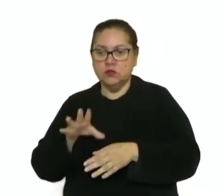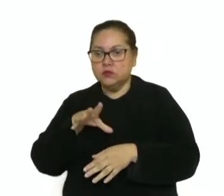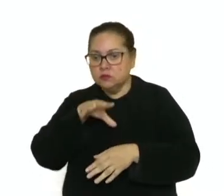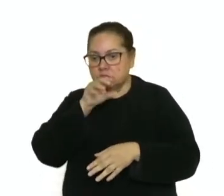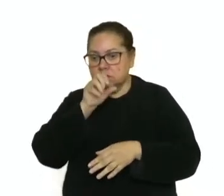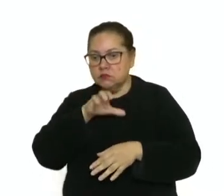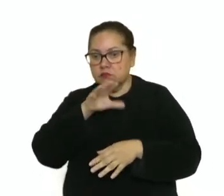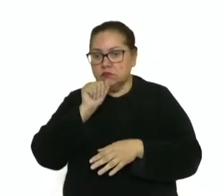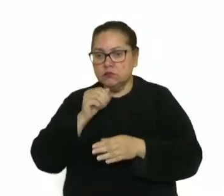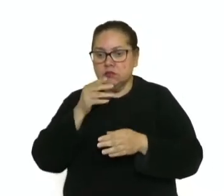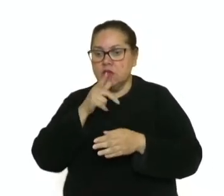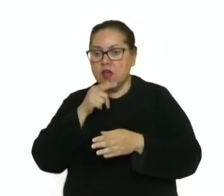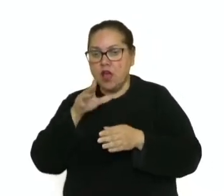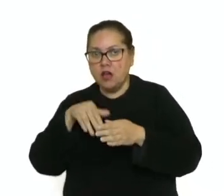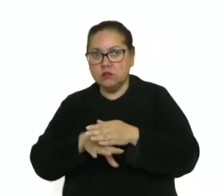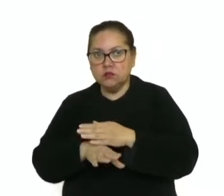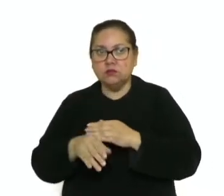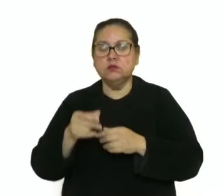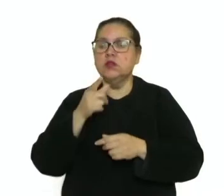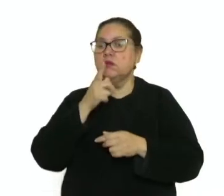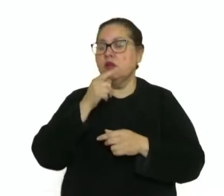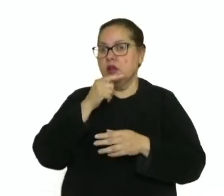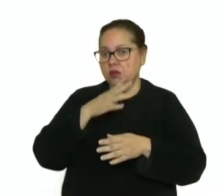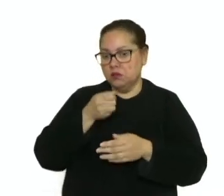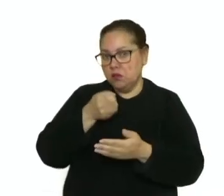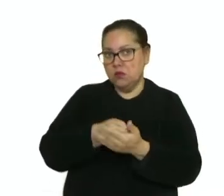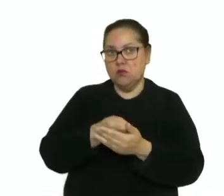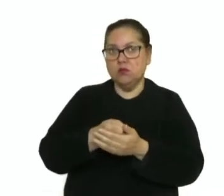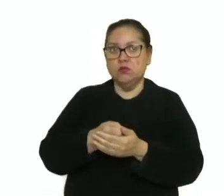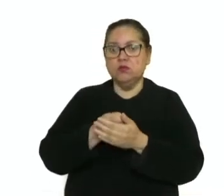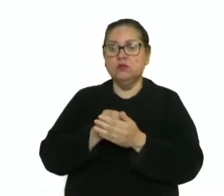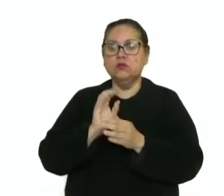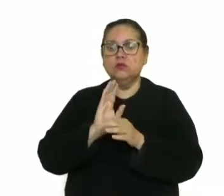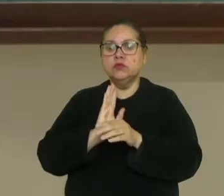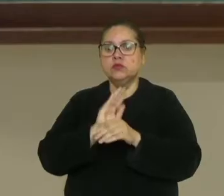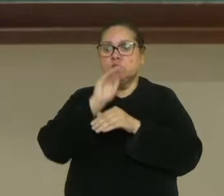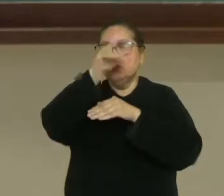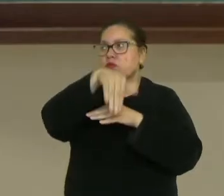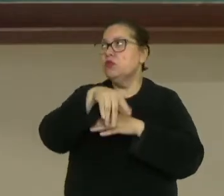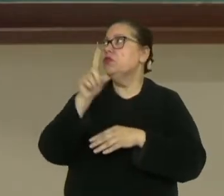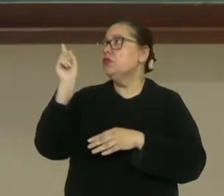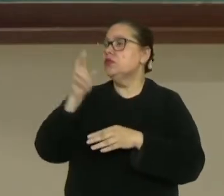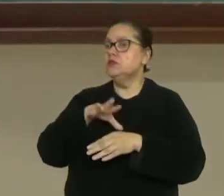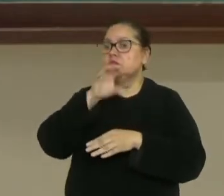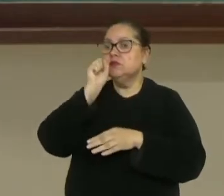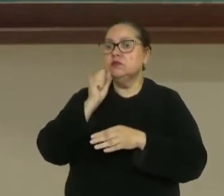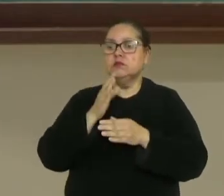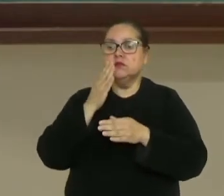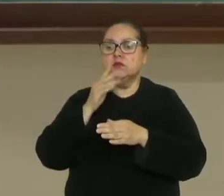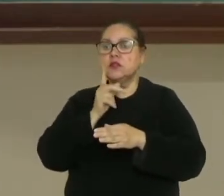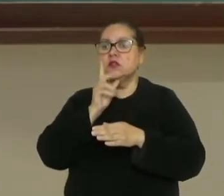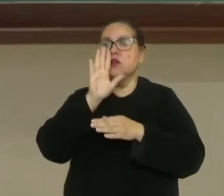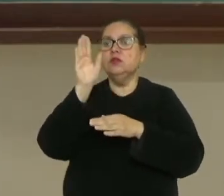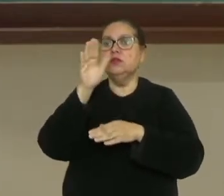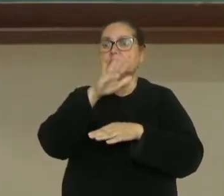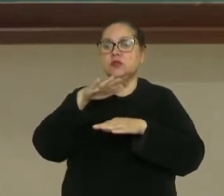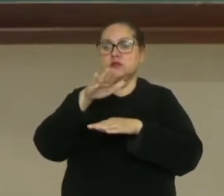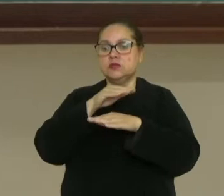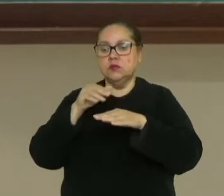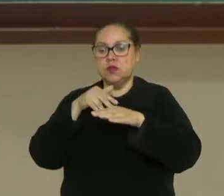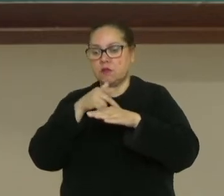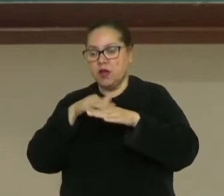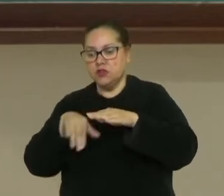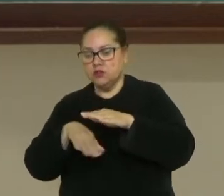embaixo d'água também, ele tem um hábito aquático obrigatório. E o golfinho, que é um mamífero e não respira embaixo d'água, ele também tem um